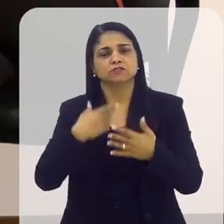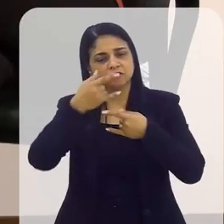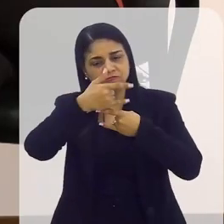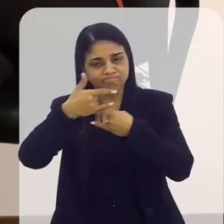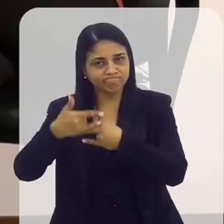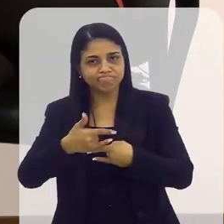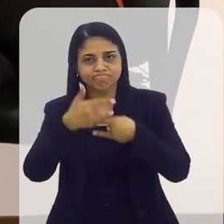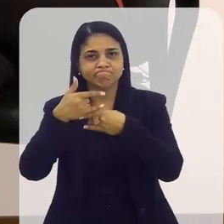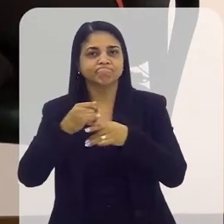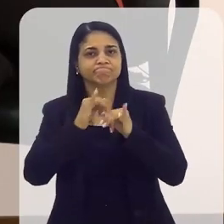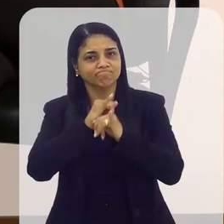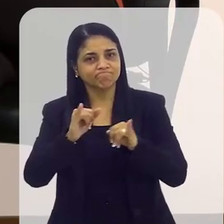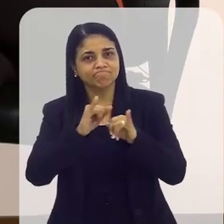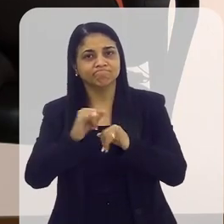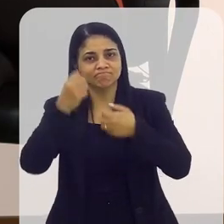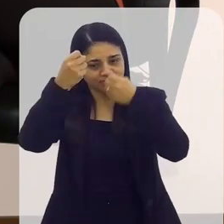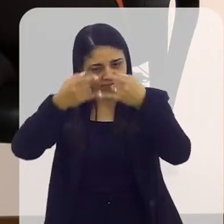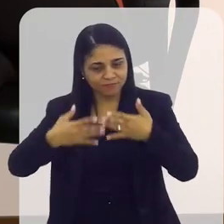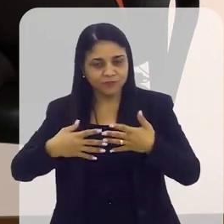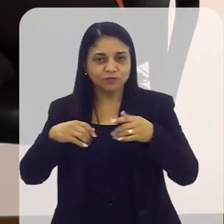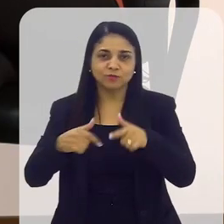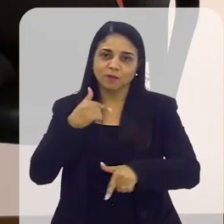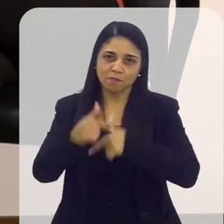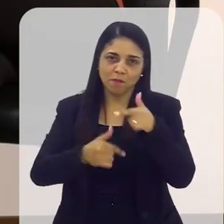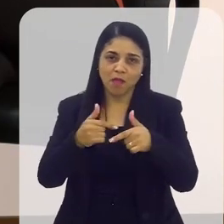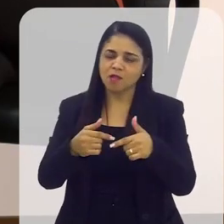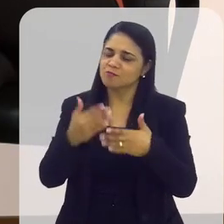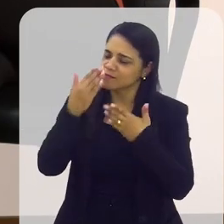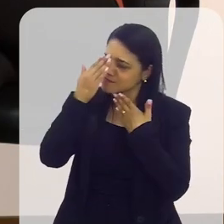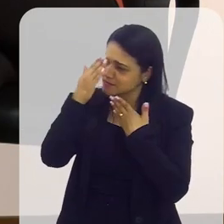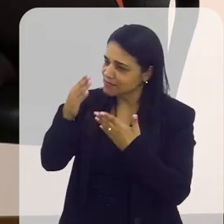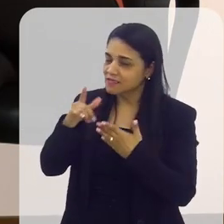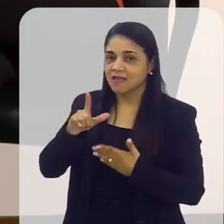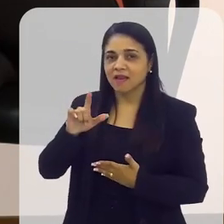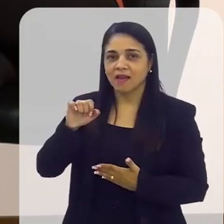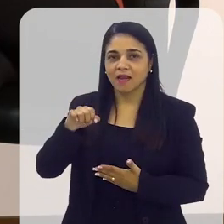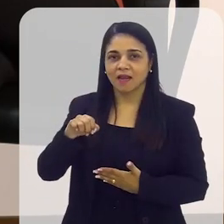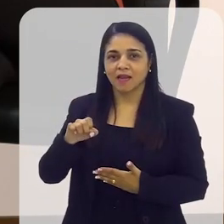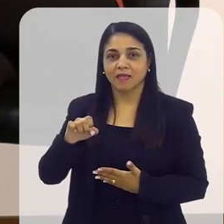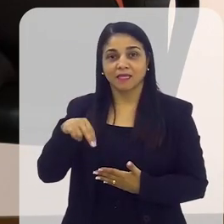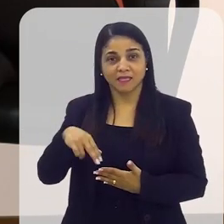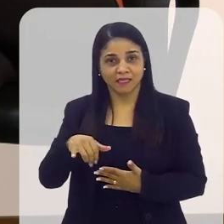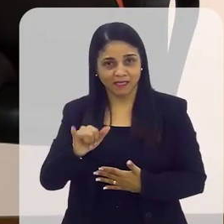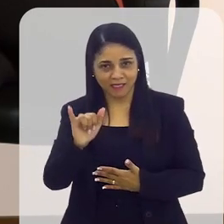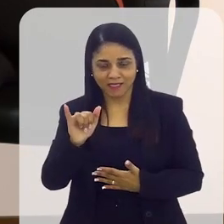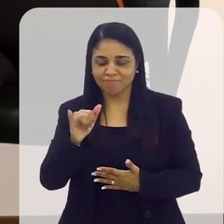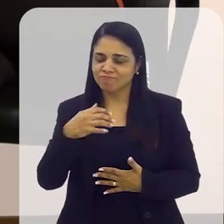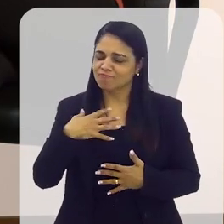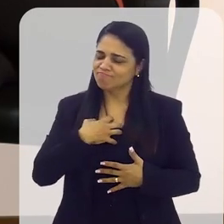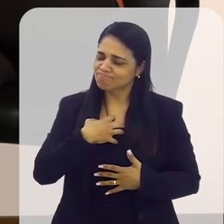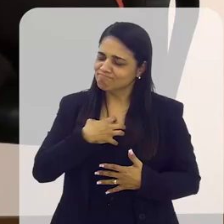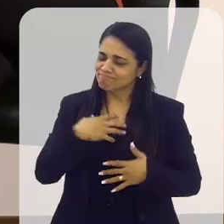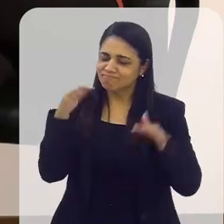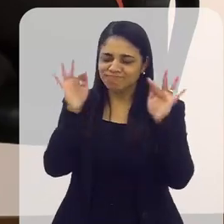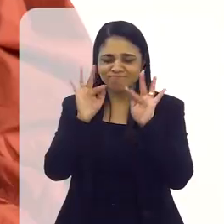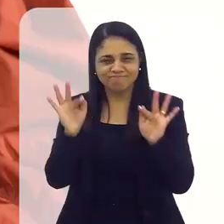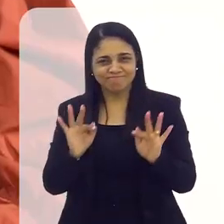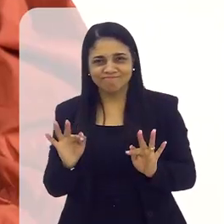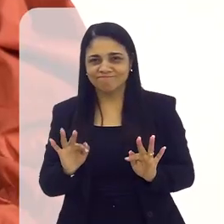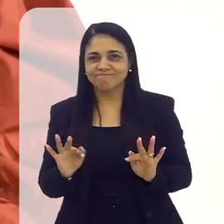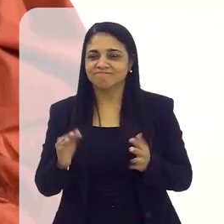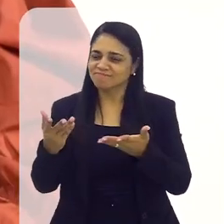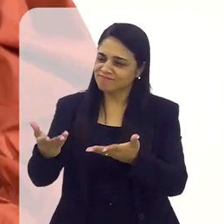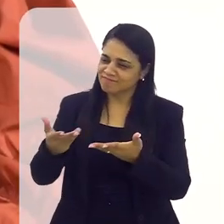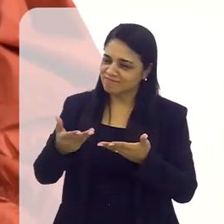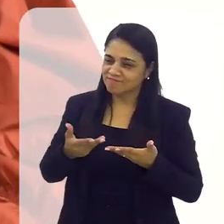É o que a gente fala no nosso trabalho. Leny, eu queria te agradecer muito por você ter vindo aqui. Eu que agradeço. Fiquei muito feliz